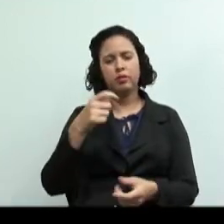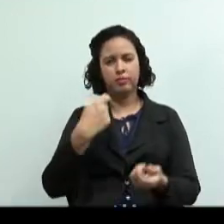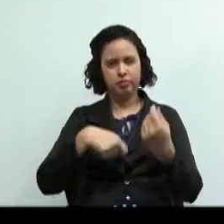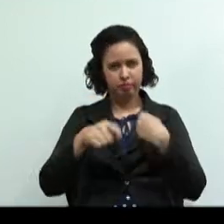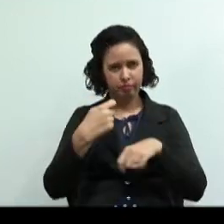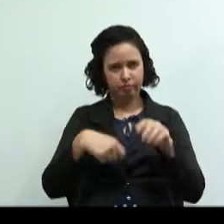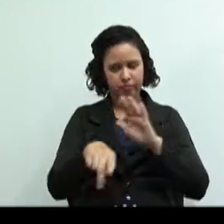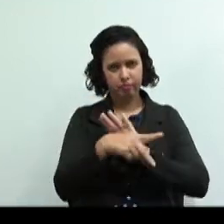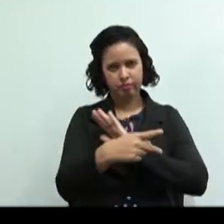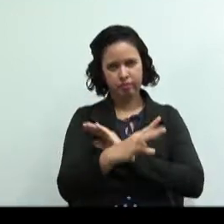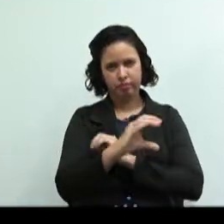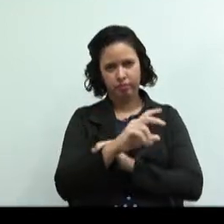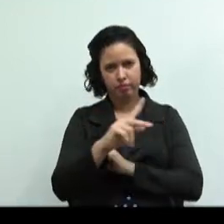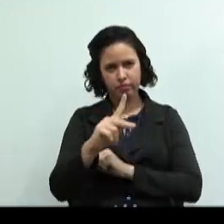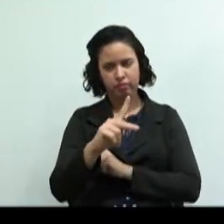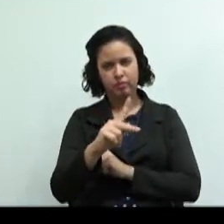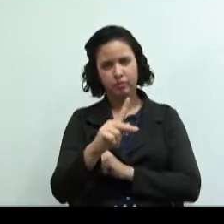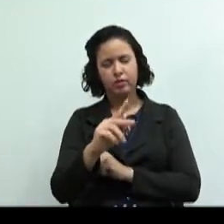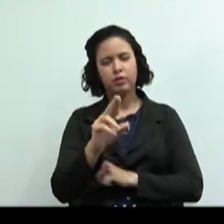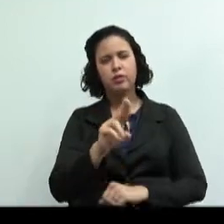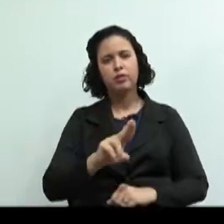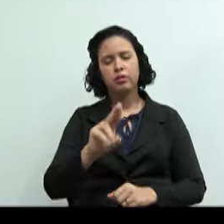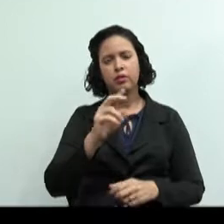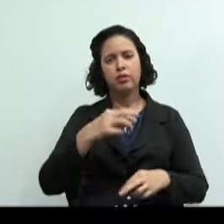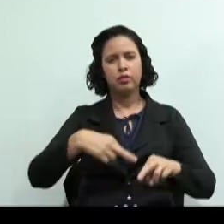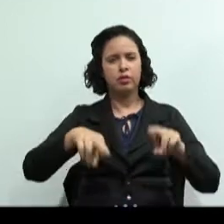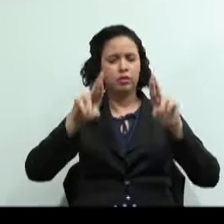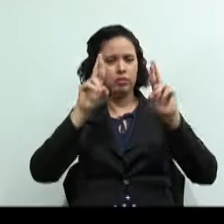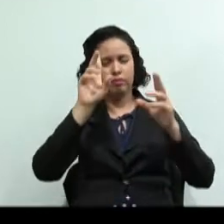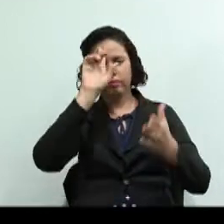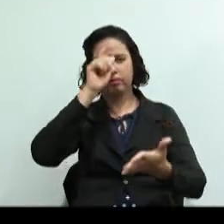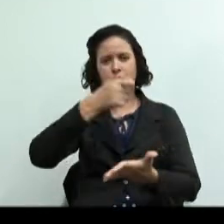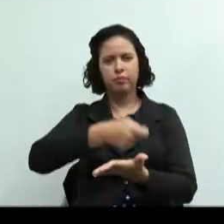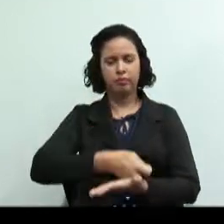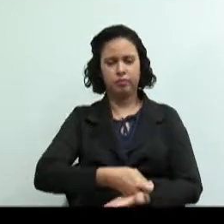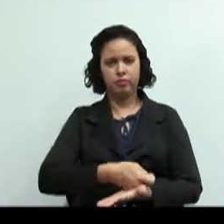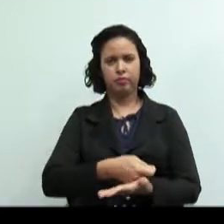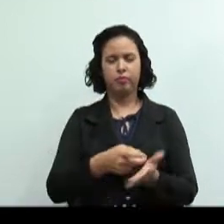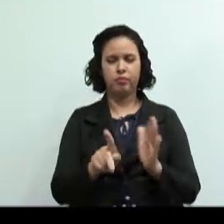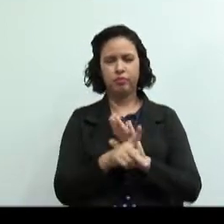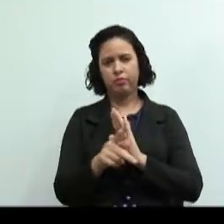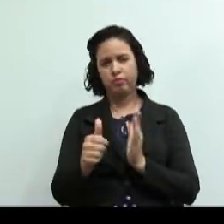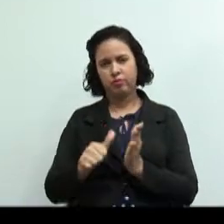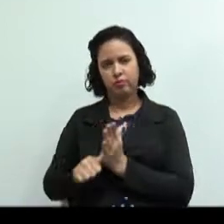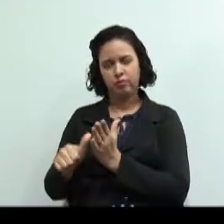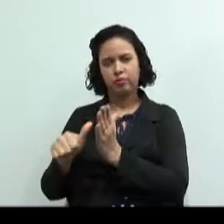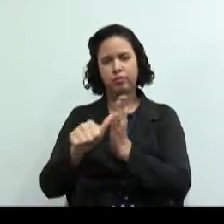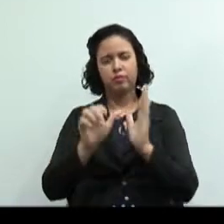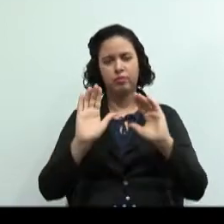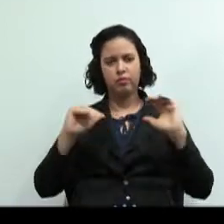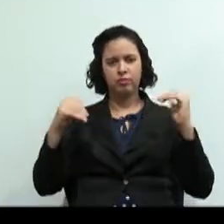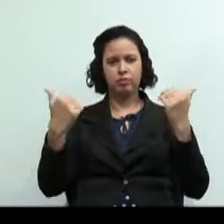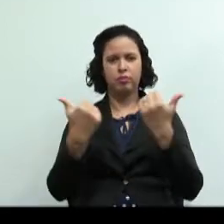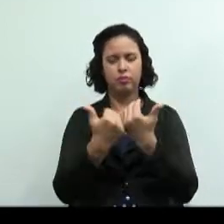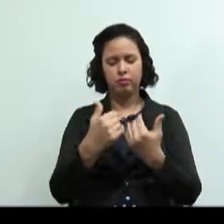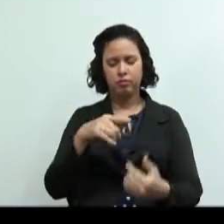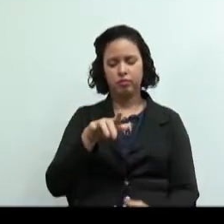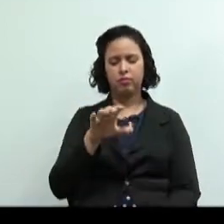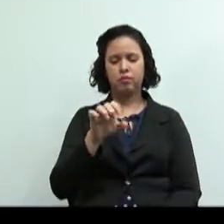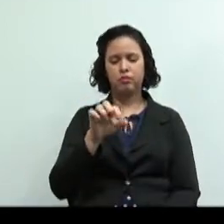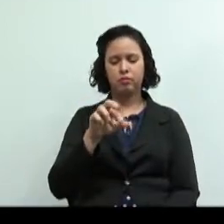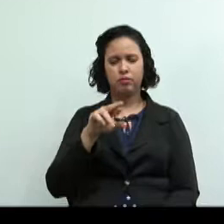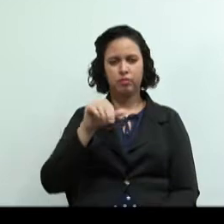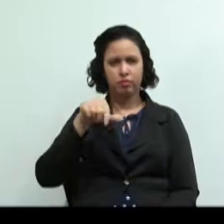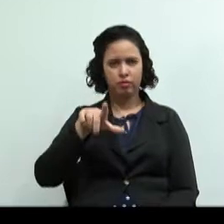cooperativa é administrada de acordo com as decisões tomadas pelos cooperados, em Assembleia Geral ou por conselhos